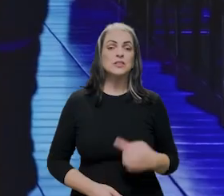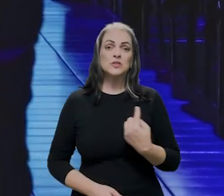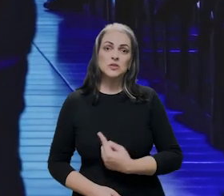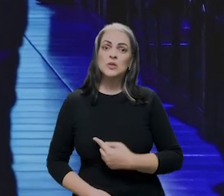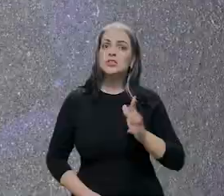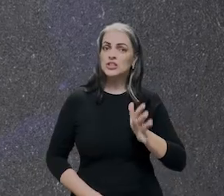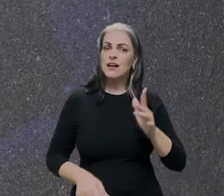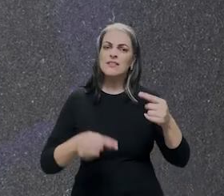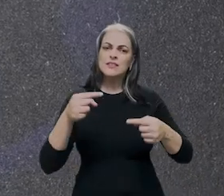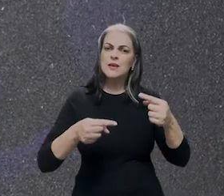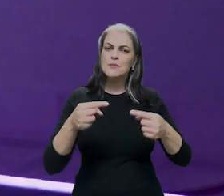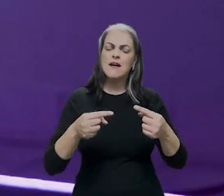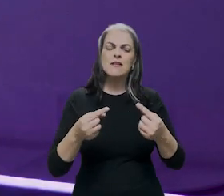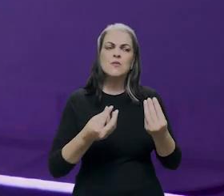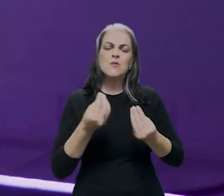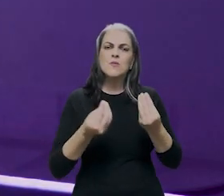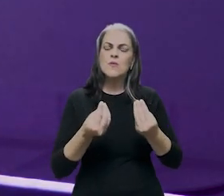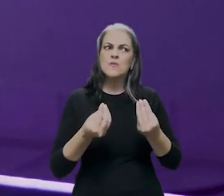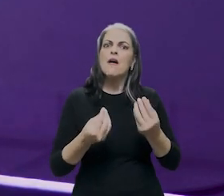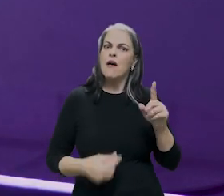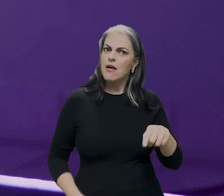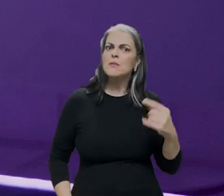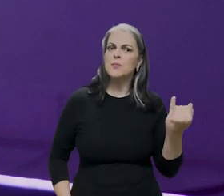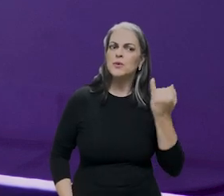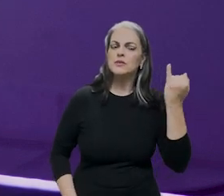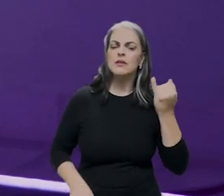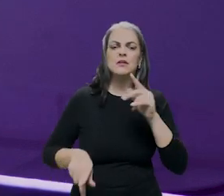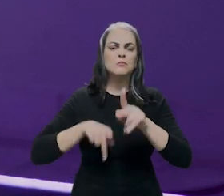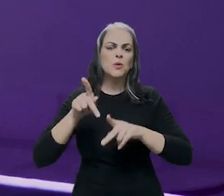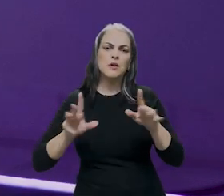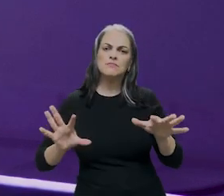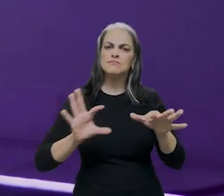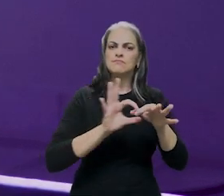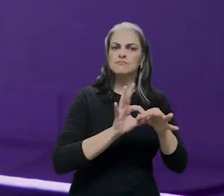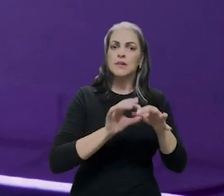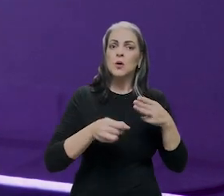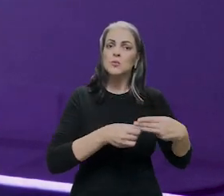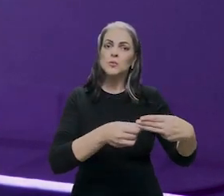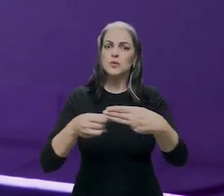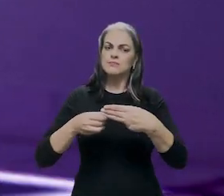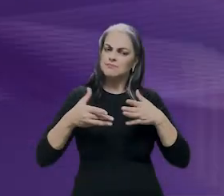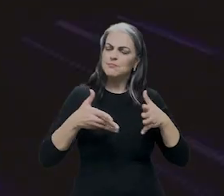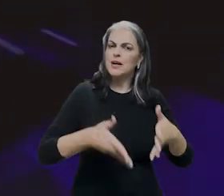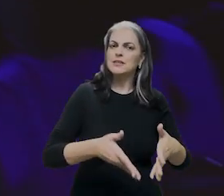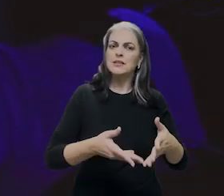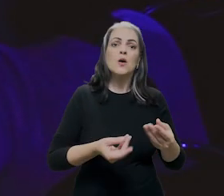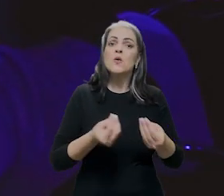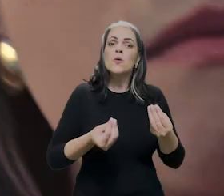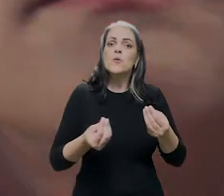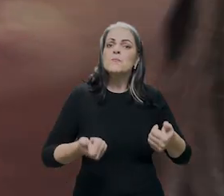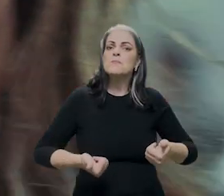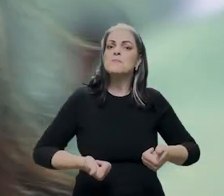A gente debateu um pouquinho como é fundamental que a sociedade esteja integrada, a participação dos municípios e como a gente pode